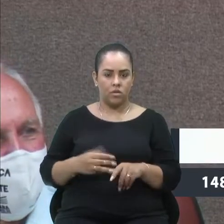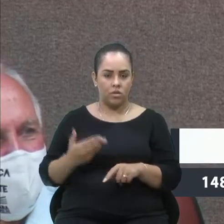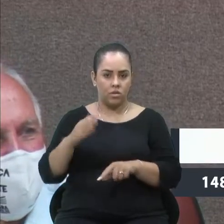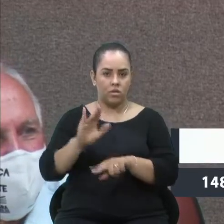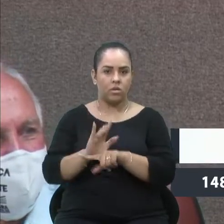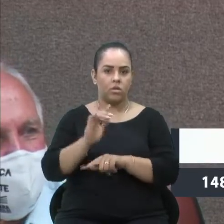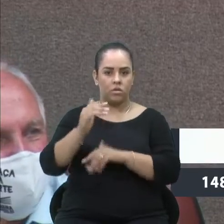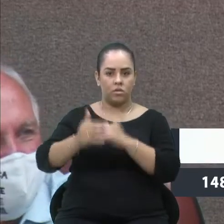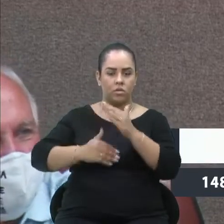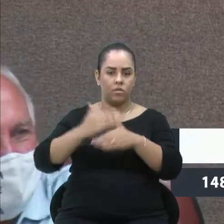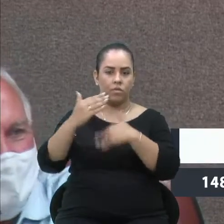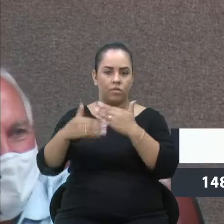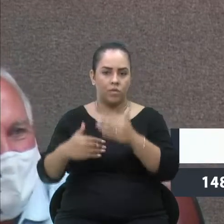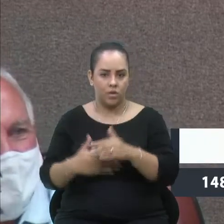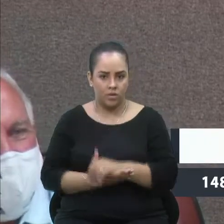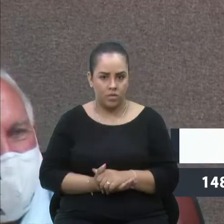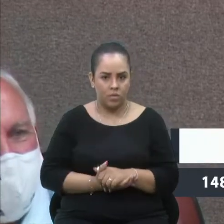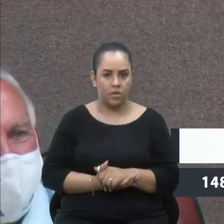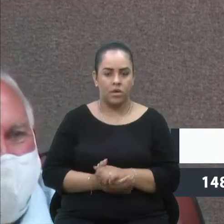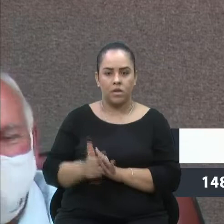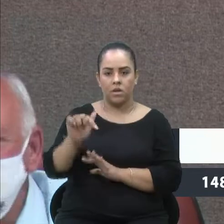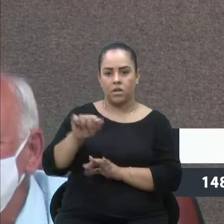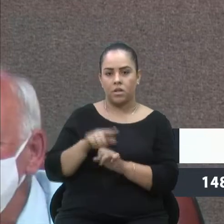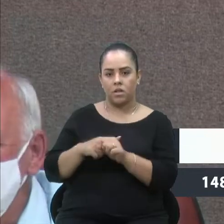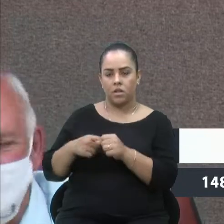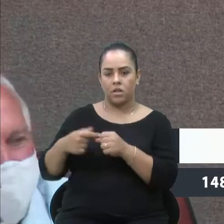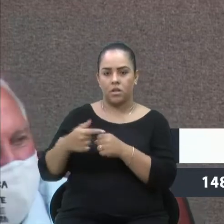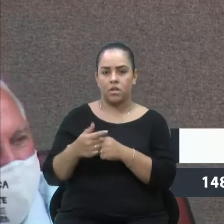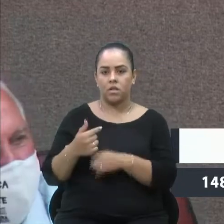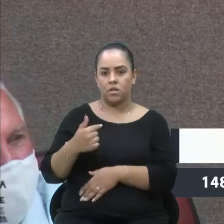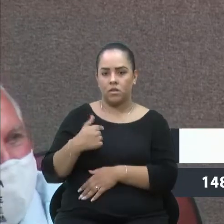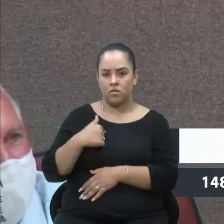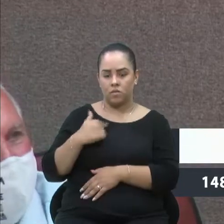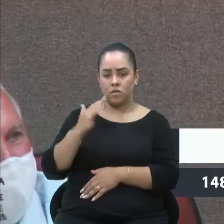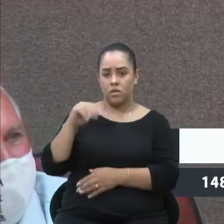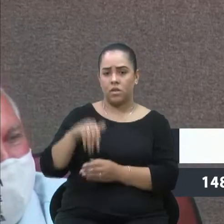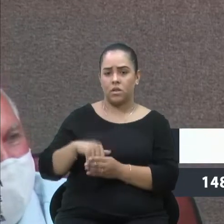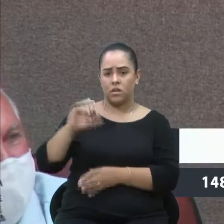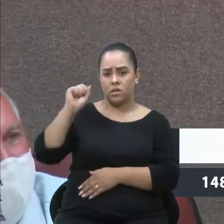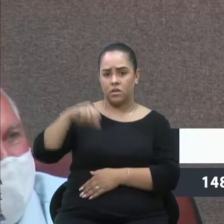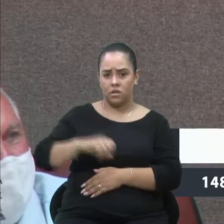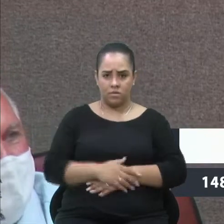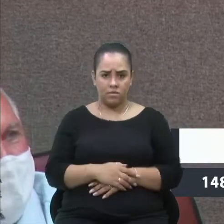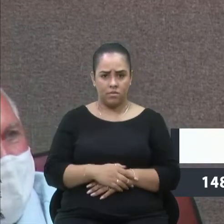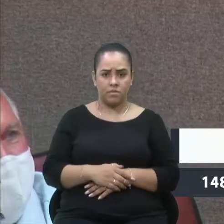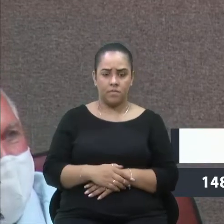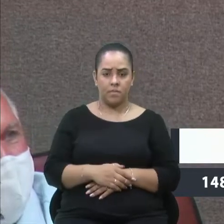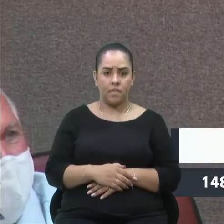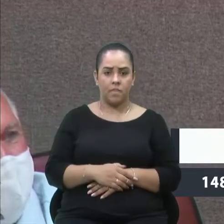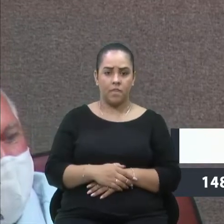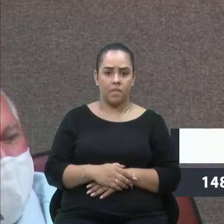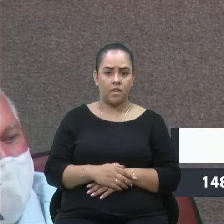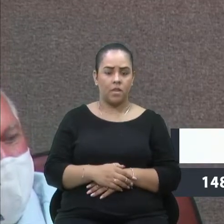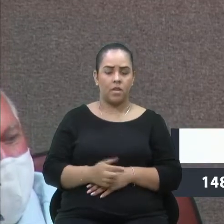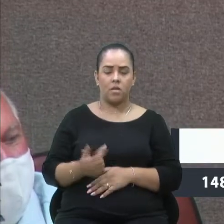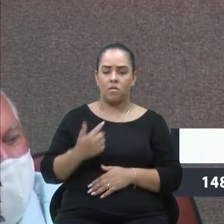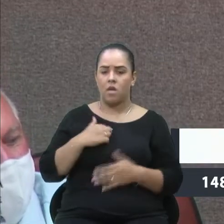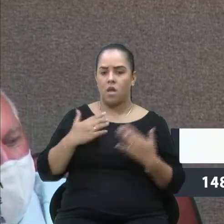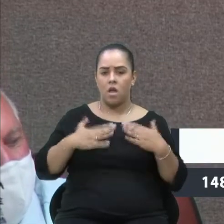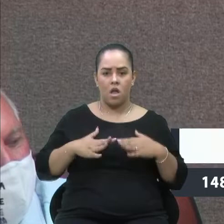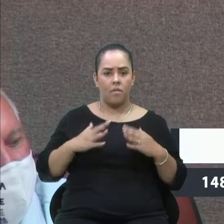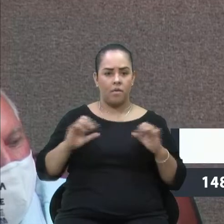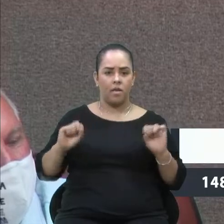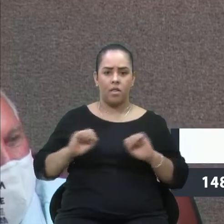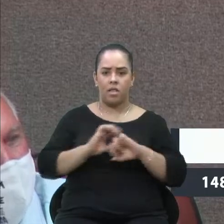desenvolvimento da nossa cidade, eu votarei favorável, com maior tranquilidade e com maior